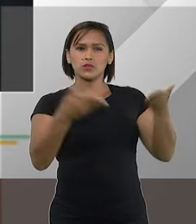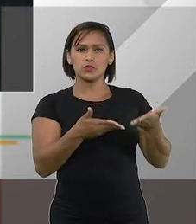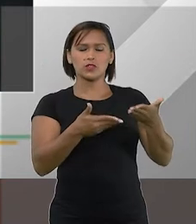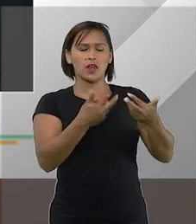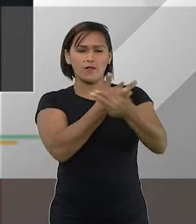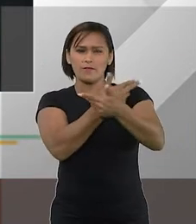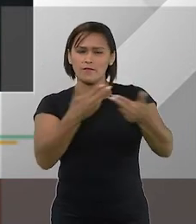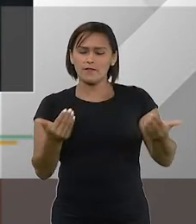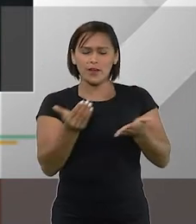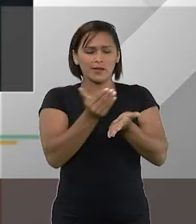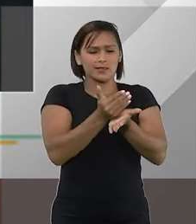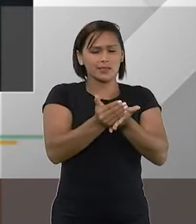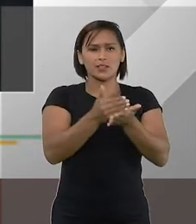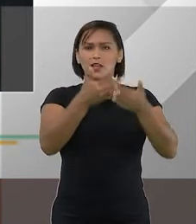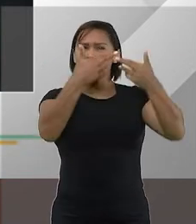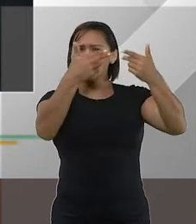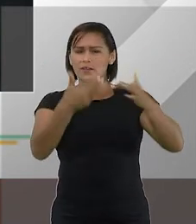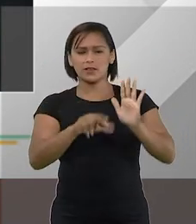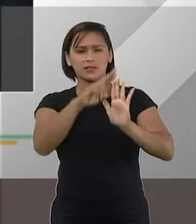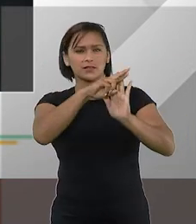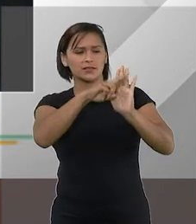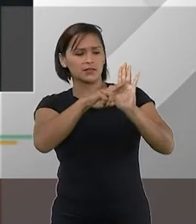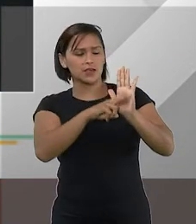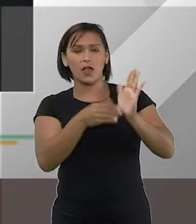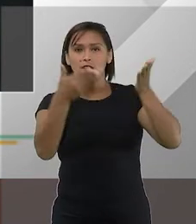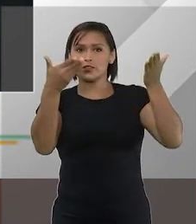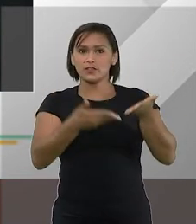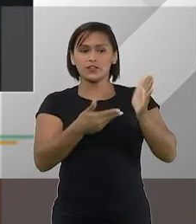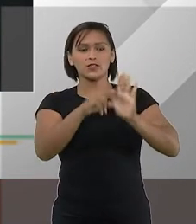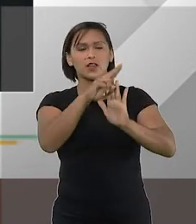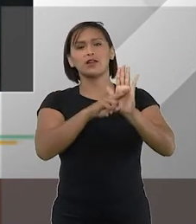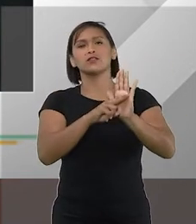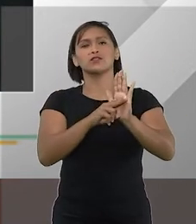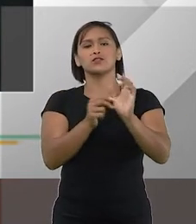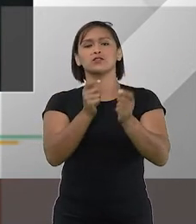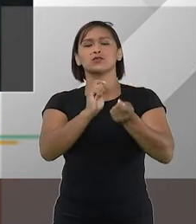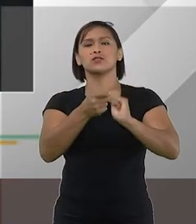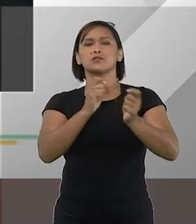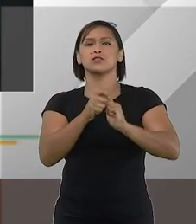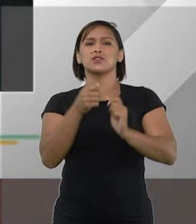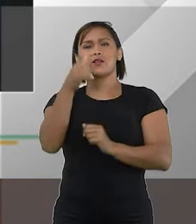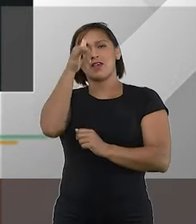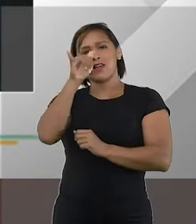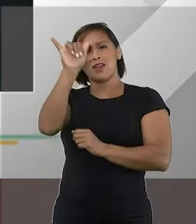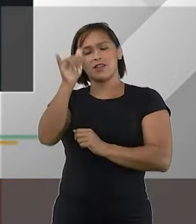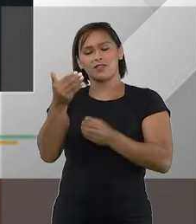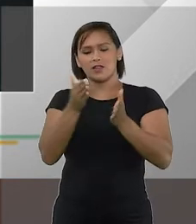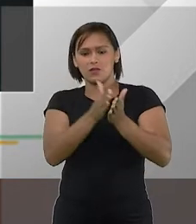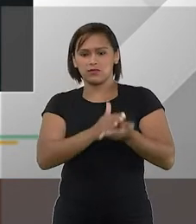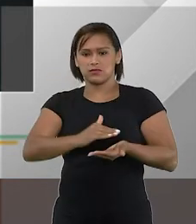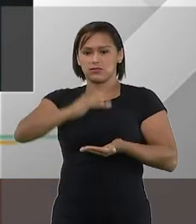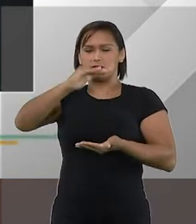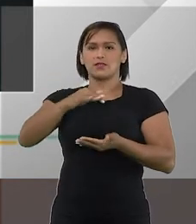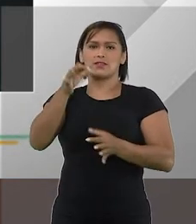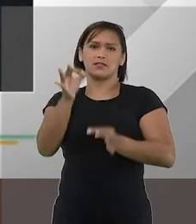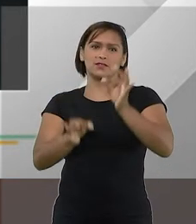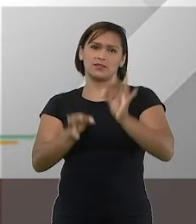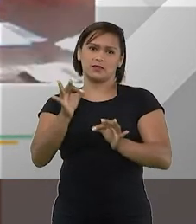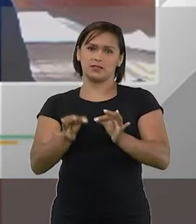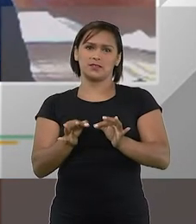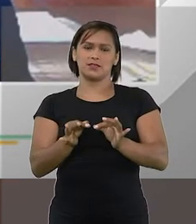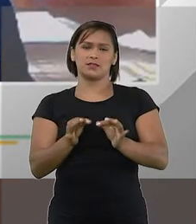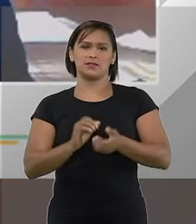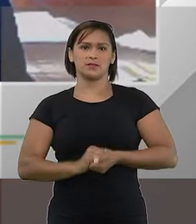em inúmeras passagens já trazia figura do arbitrador para evitar as demandas judiciais.